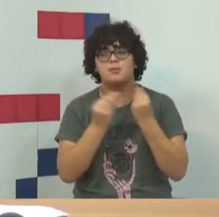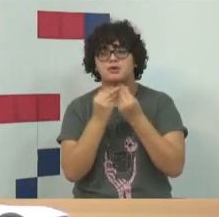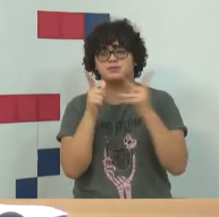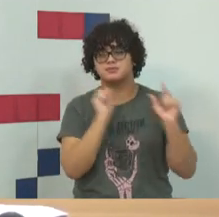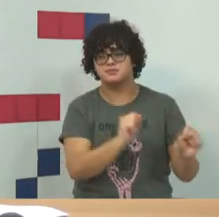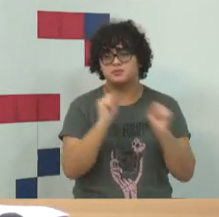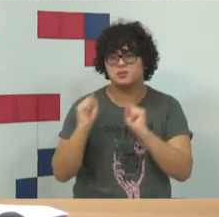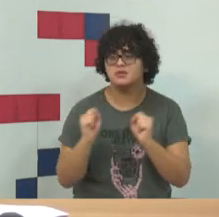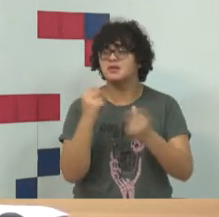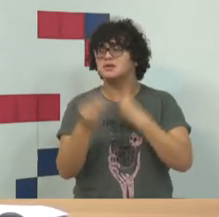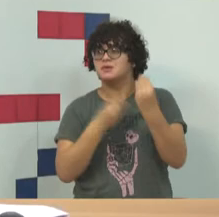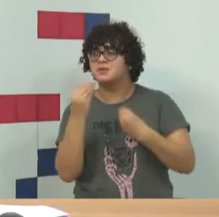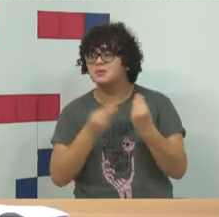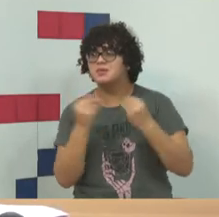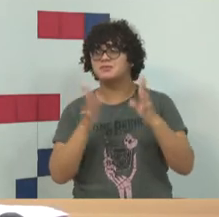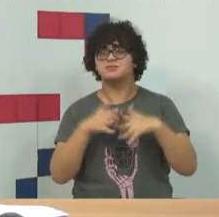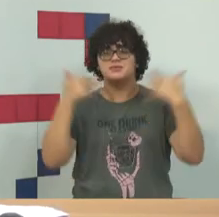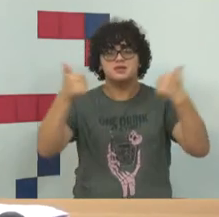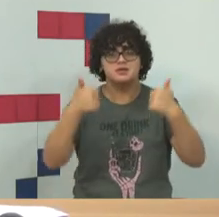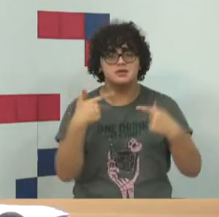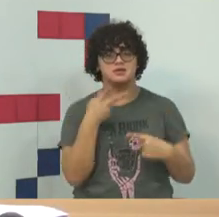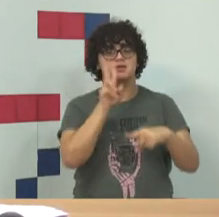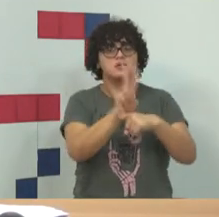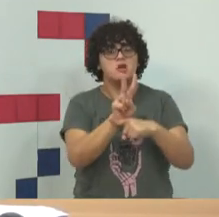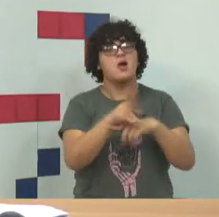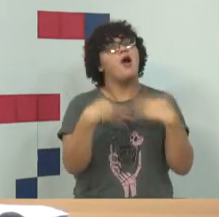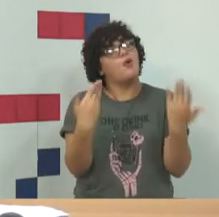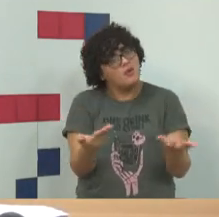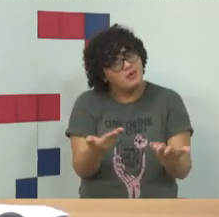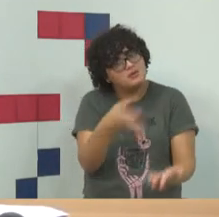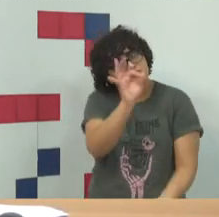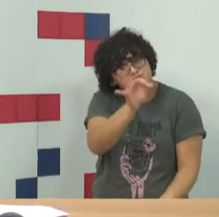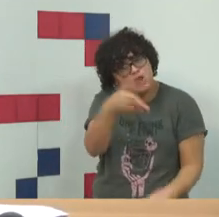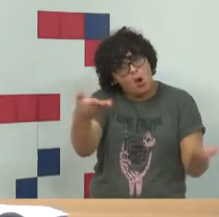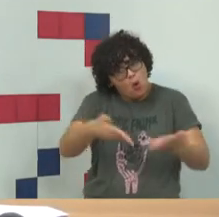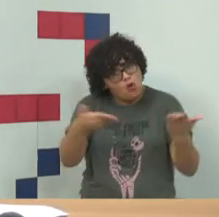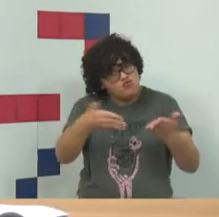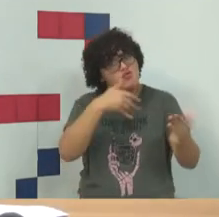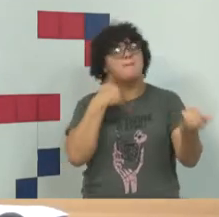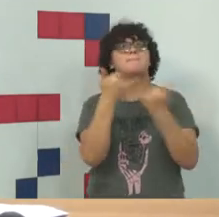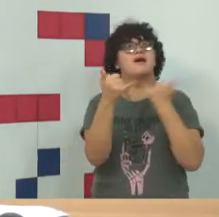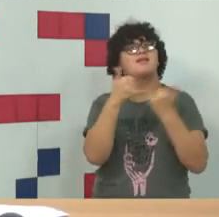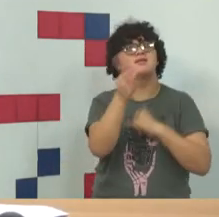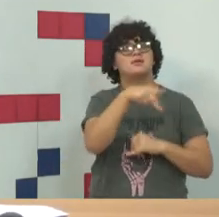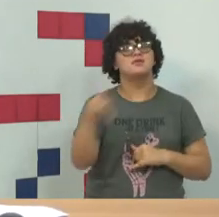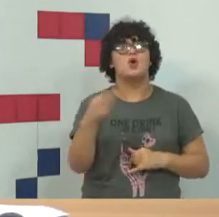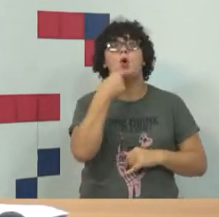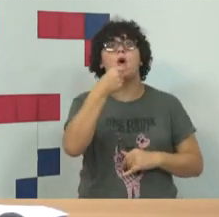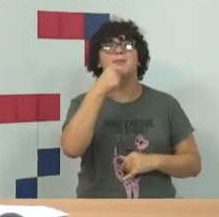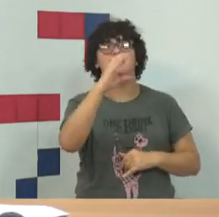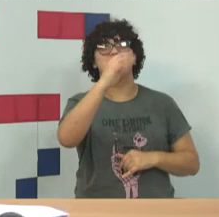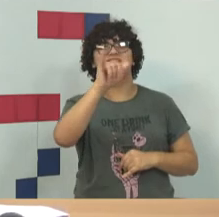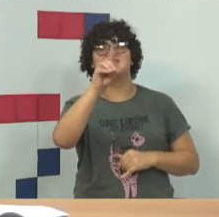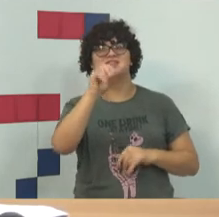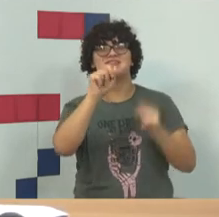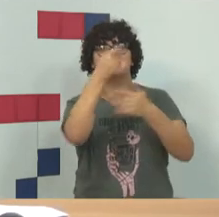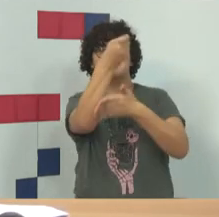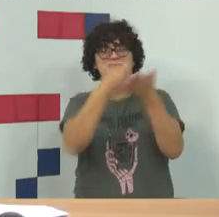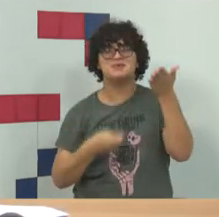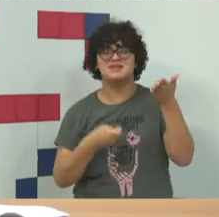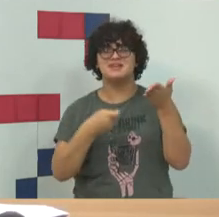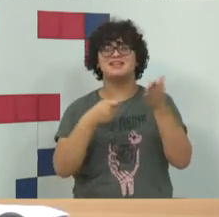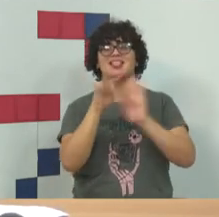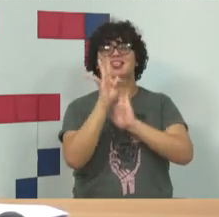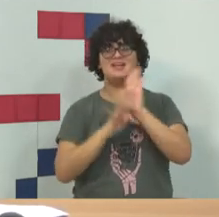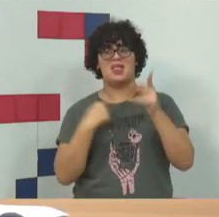ponderação de armas, tem que ter uma isonomia, e por isso que hoje, e parece que o professor Cidro está escrevendo um texto sobre exatamente